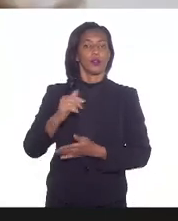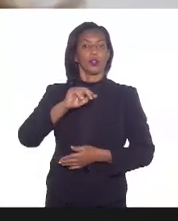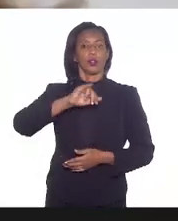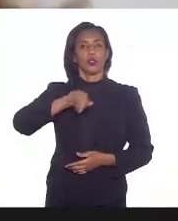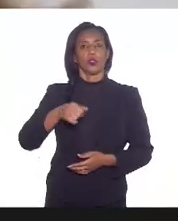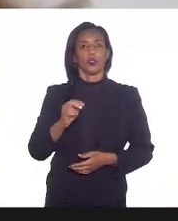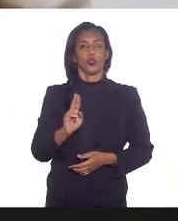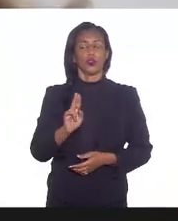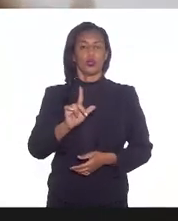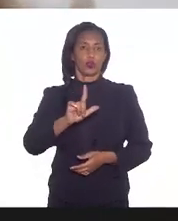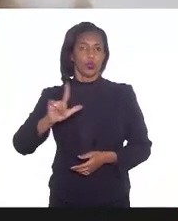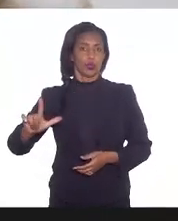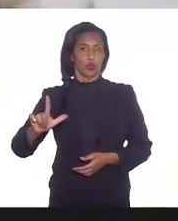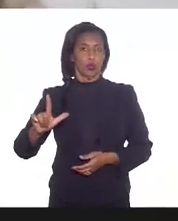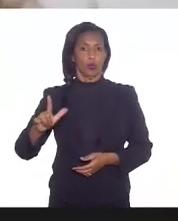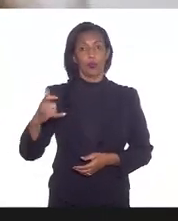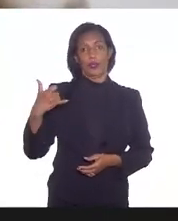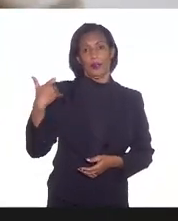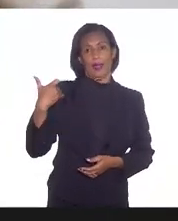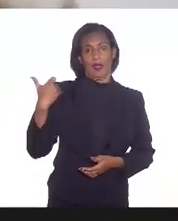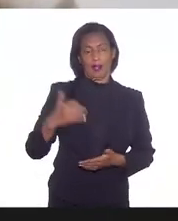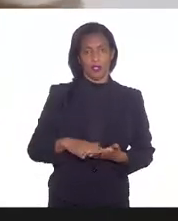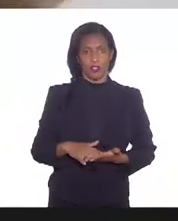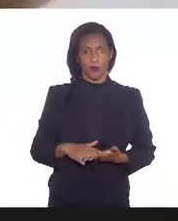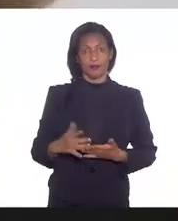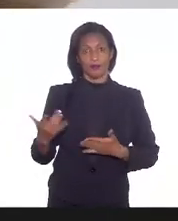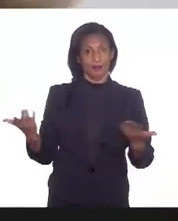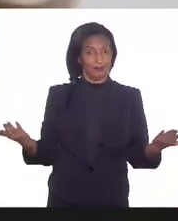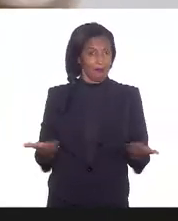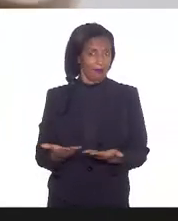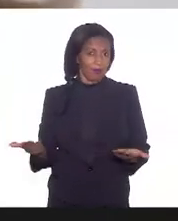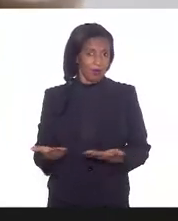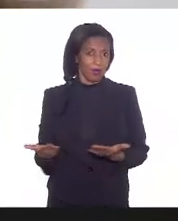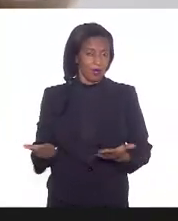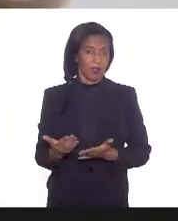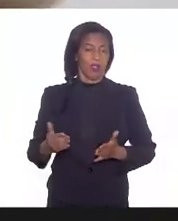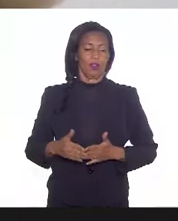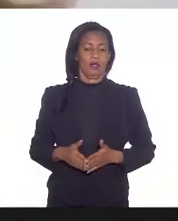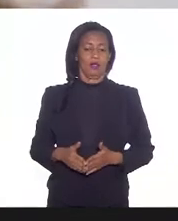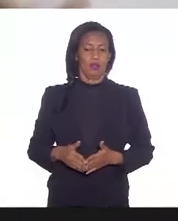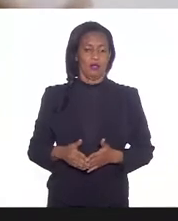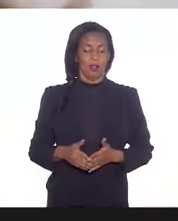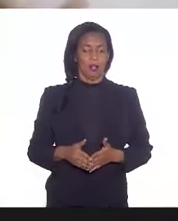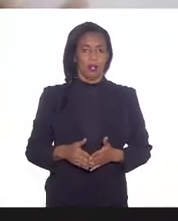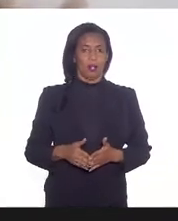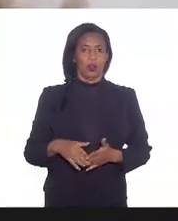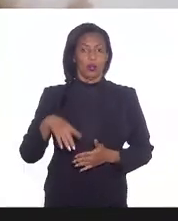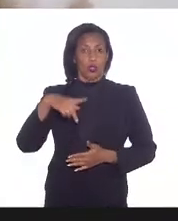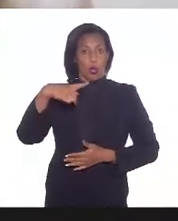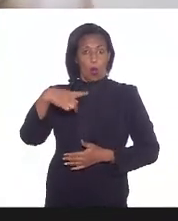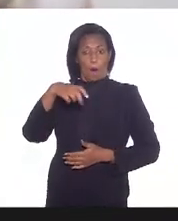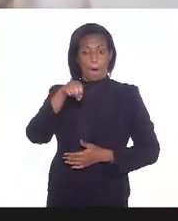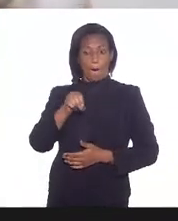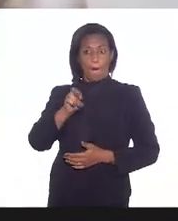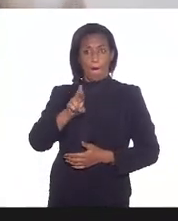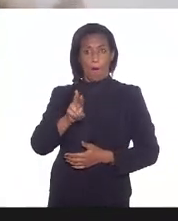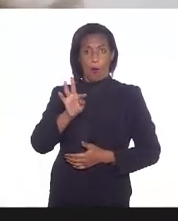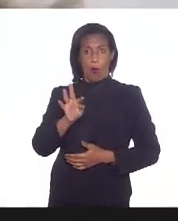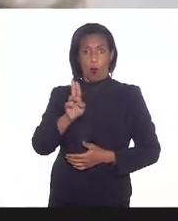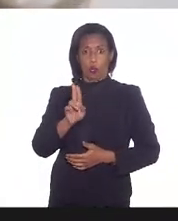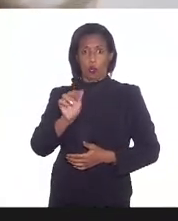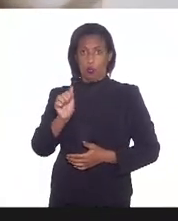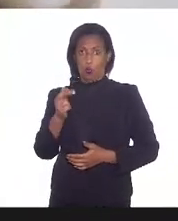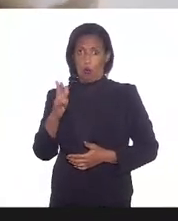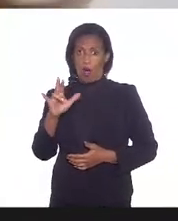adotar o critério de faixa etária. E, nesse momento, a questão dos portuários especificamente, a